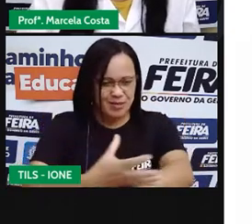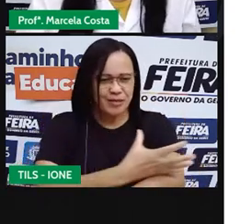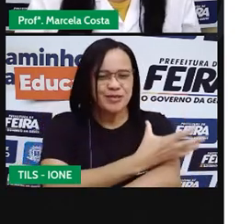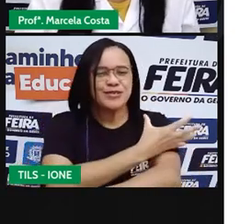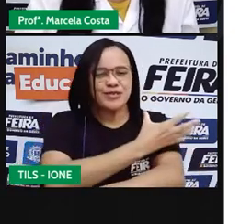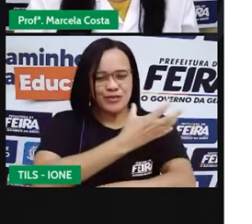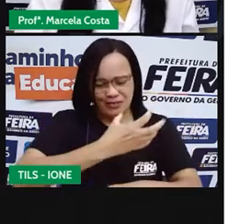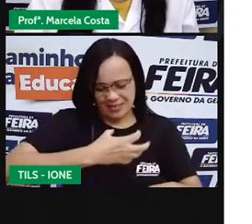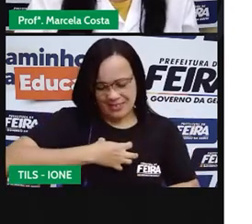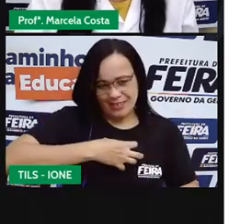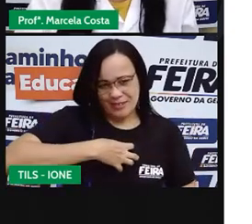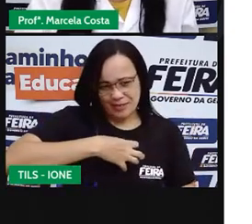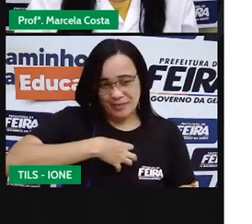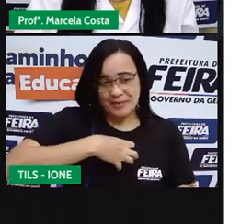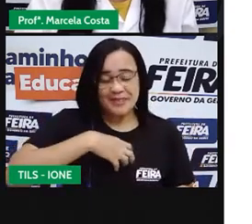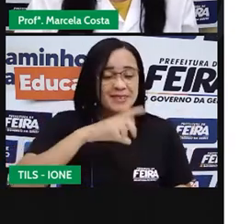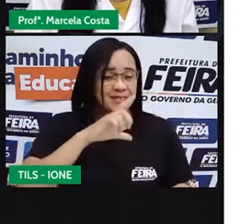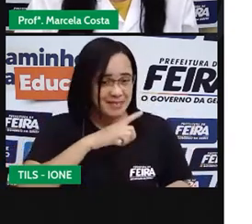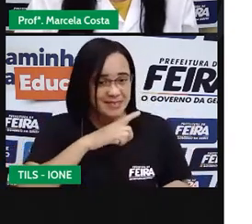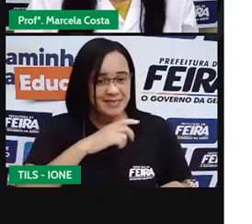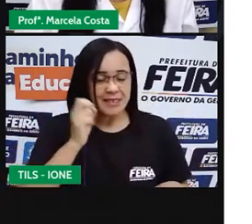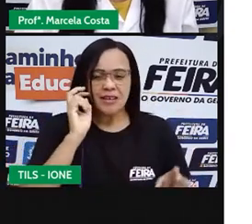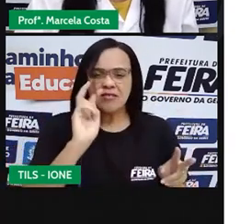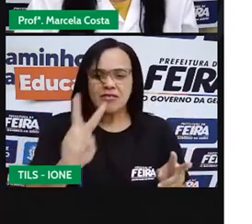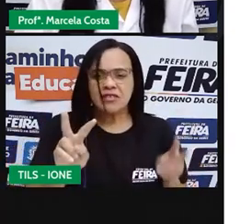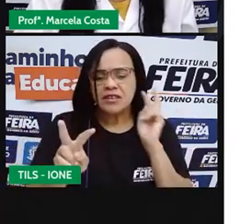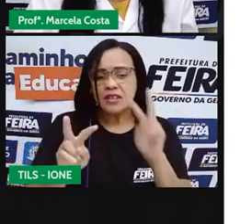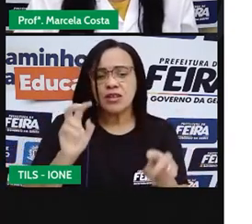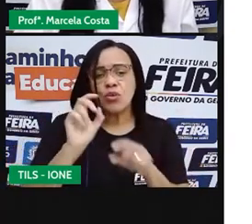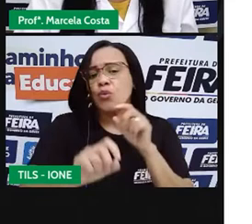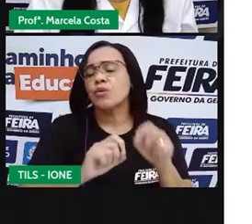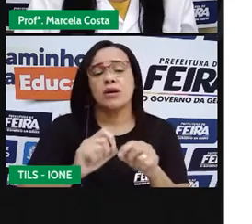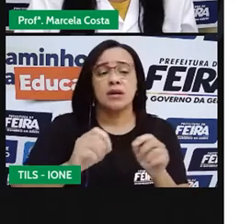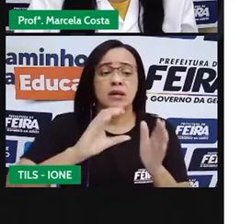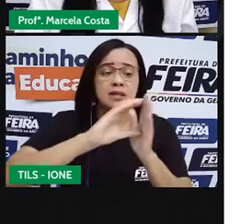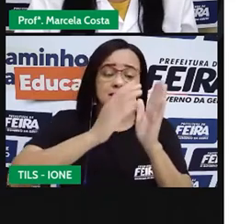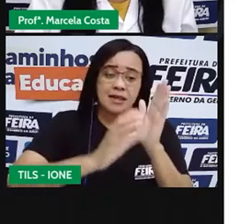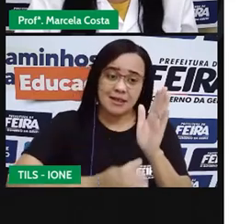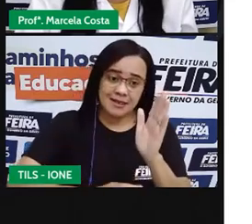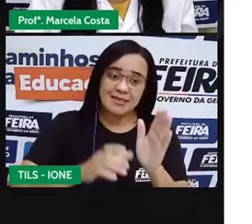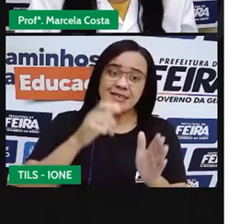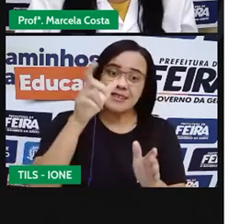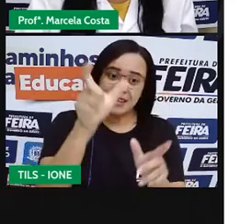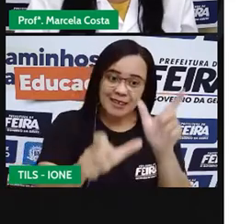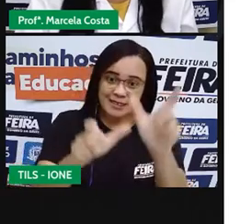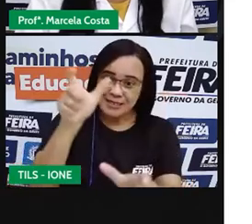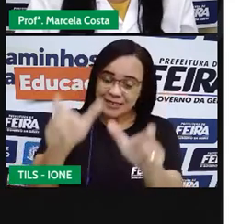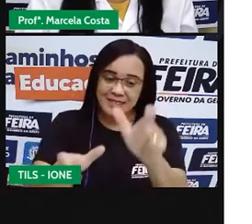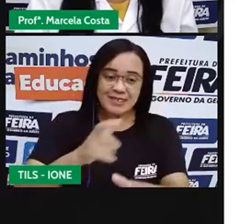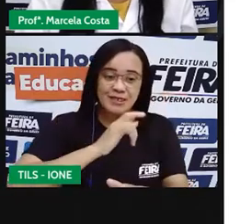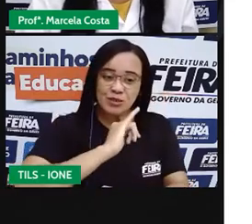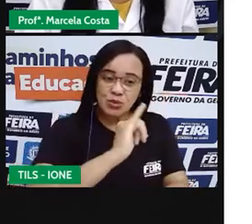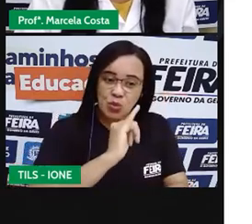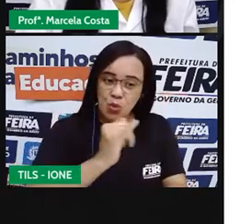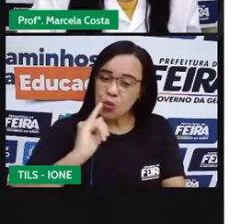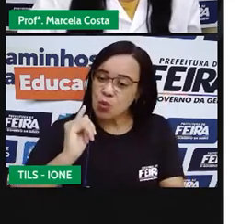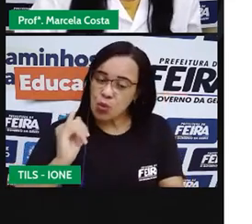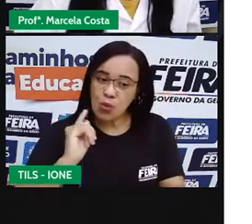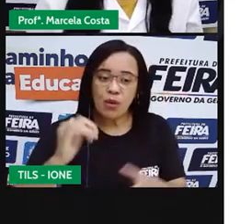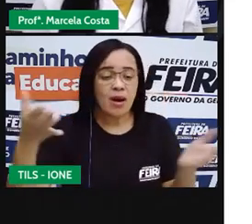Vocês vão observar isso vendo as características dos personagens dos contos de fadas que a gente vai ver.